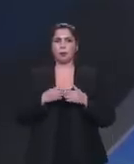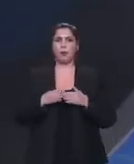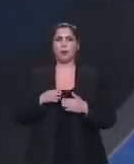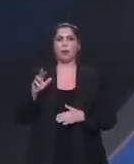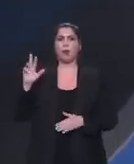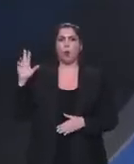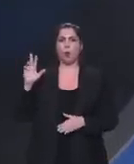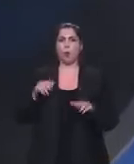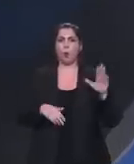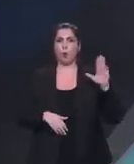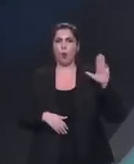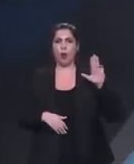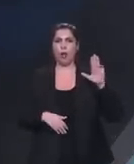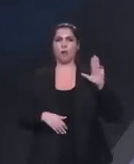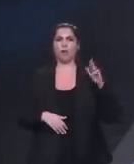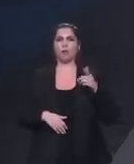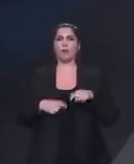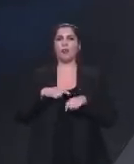30 segundos de pergunta.